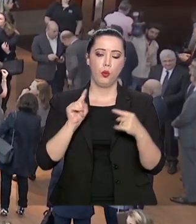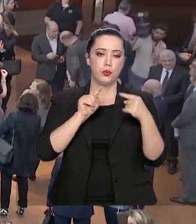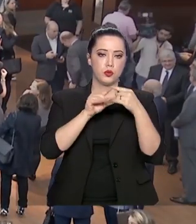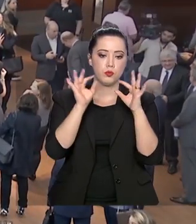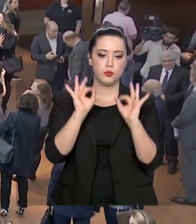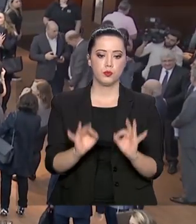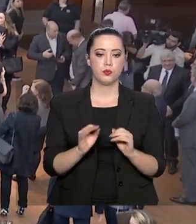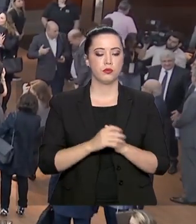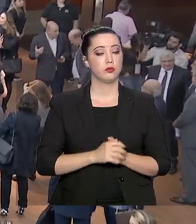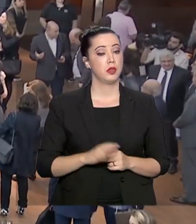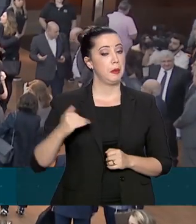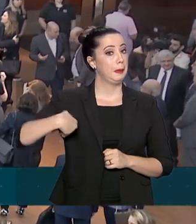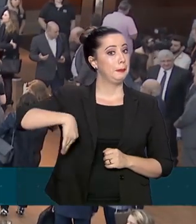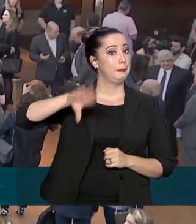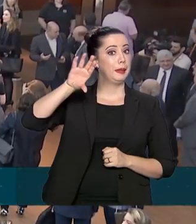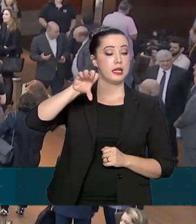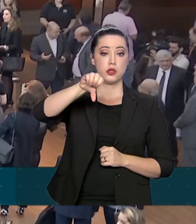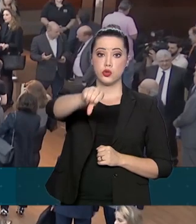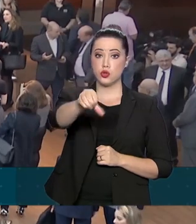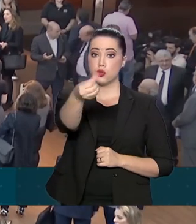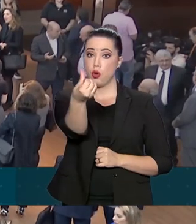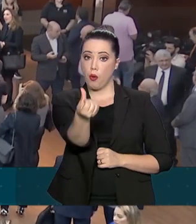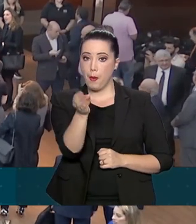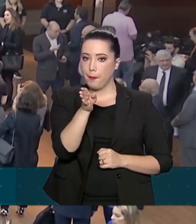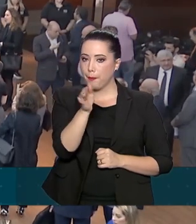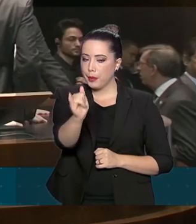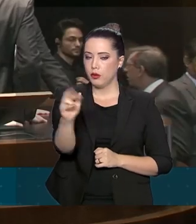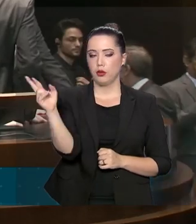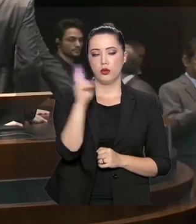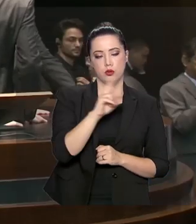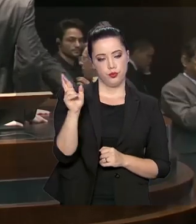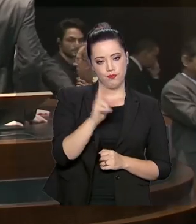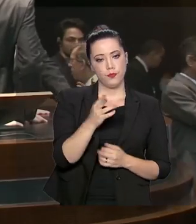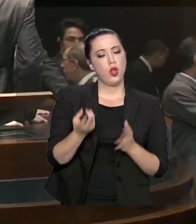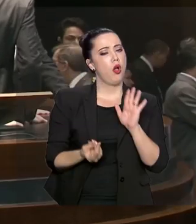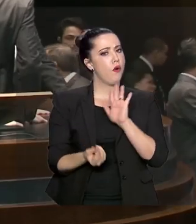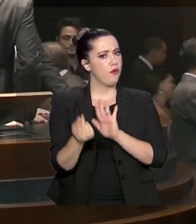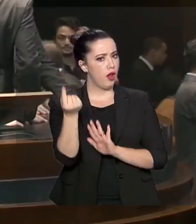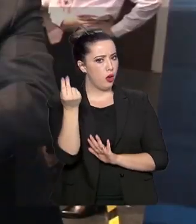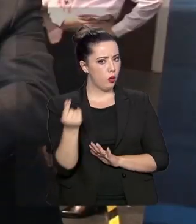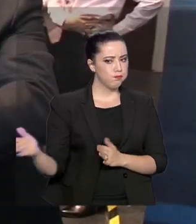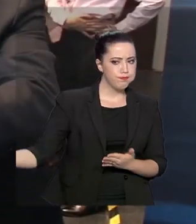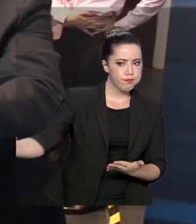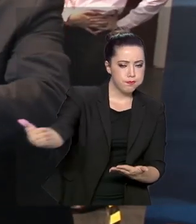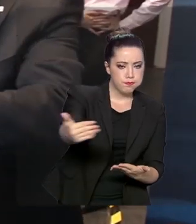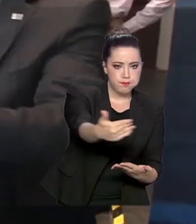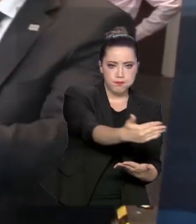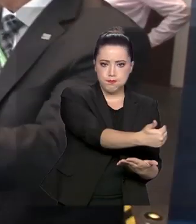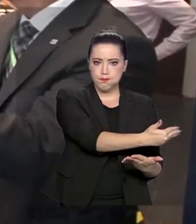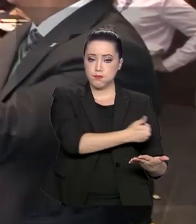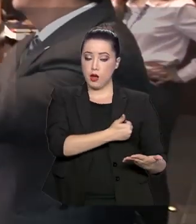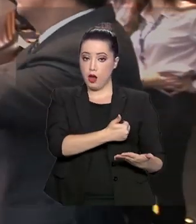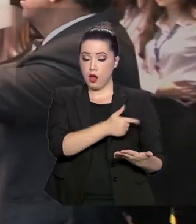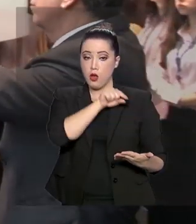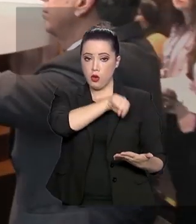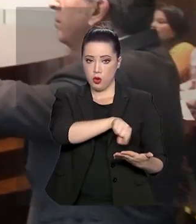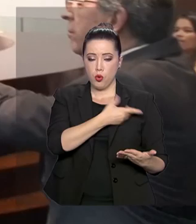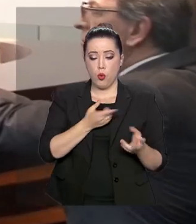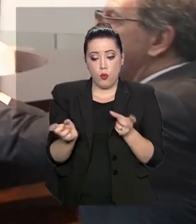Mais de 96 bilhões de reais. Este é o valor arrecadado até o mês passado com as